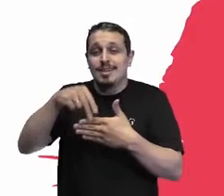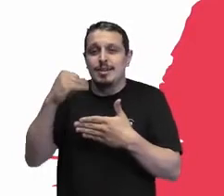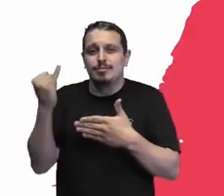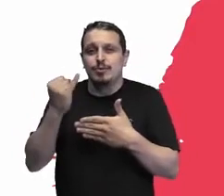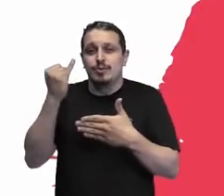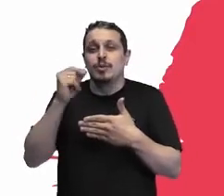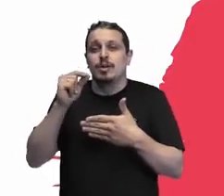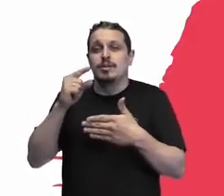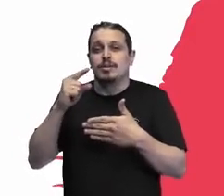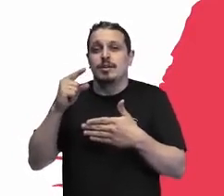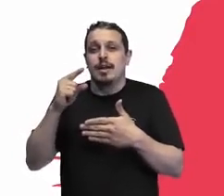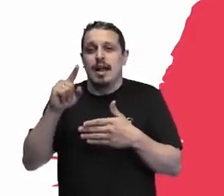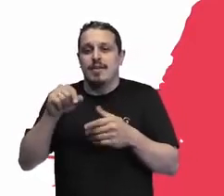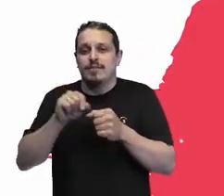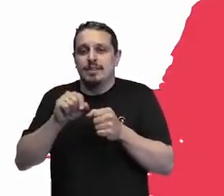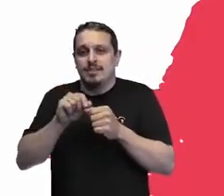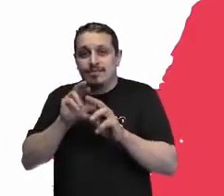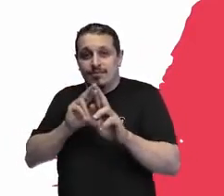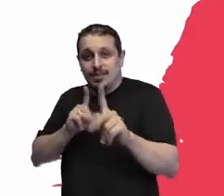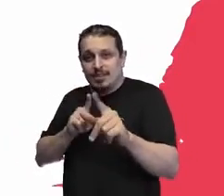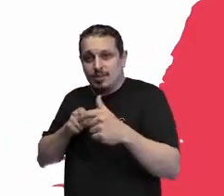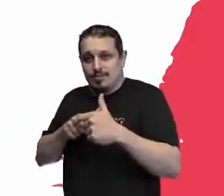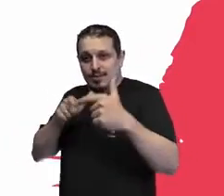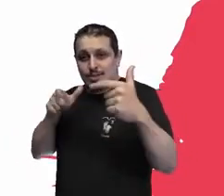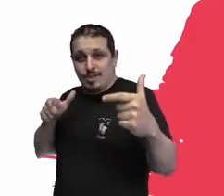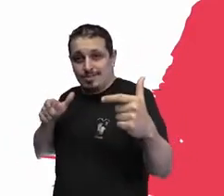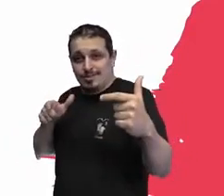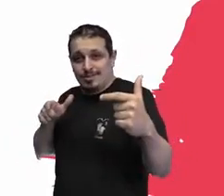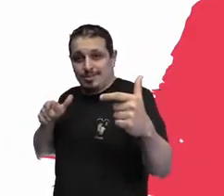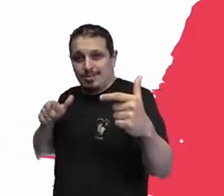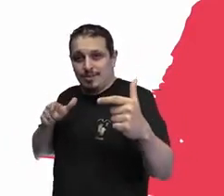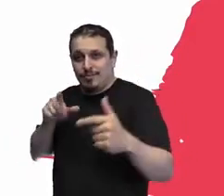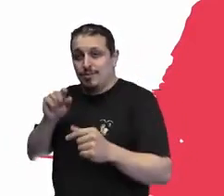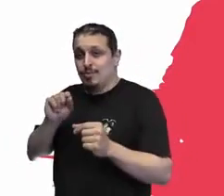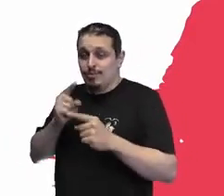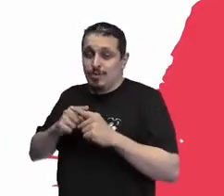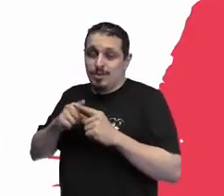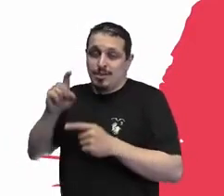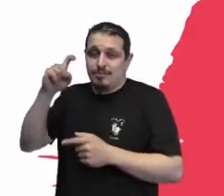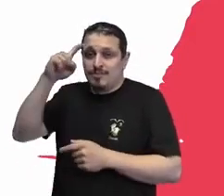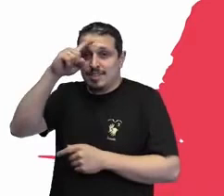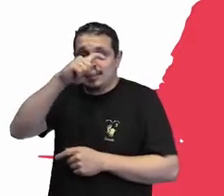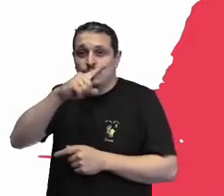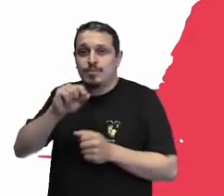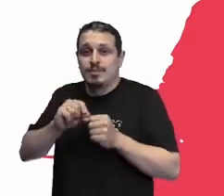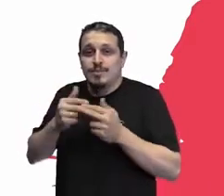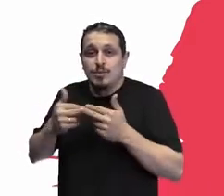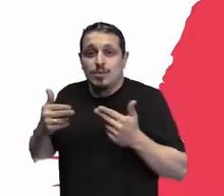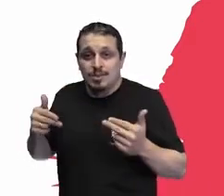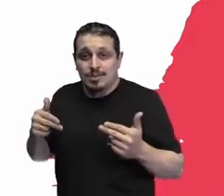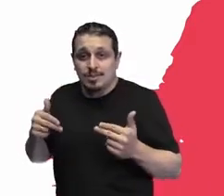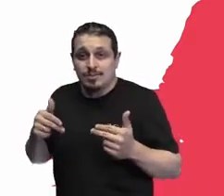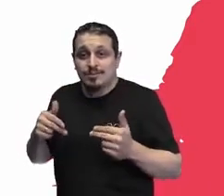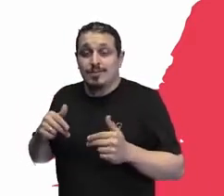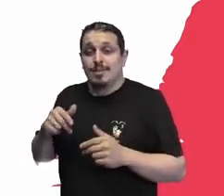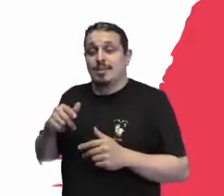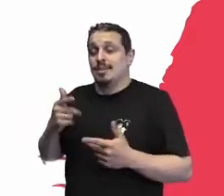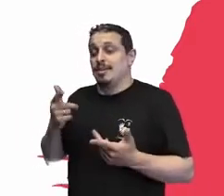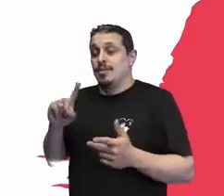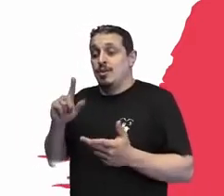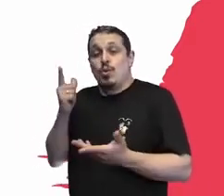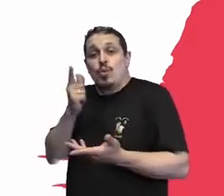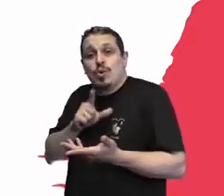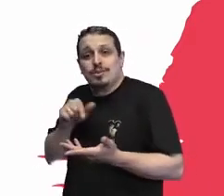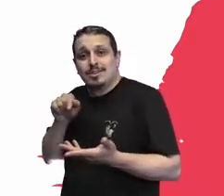enorme e explica um pouco das dificuldades pelas quais a gente ainda não está conseguindo regulamentar